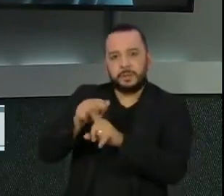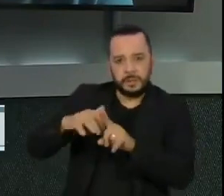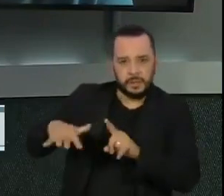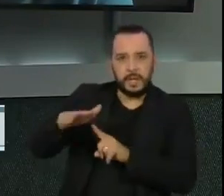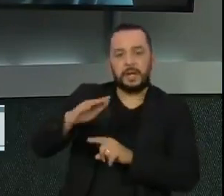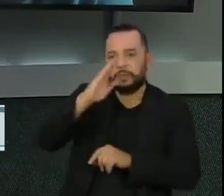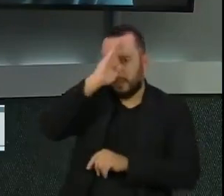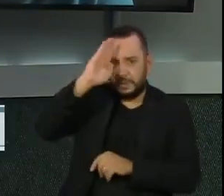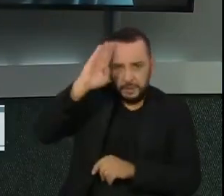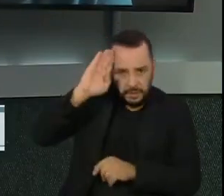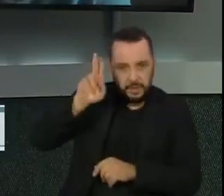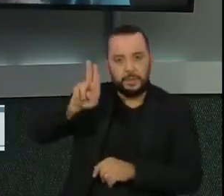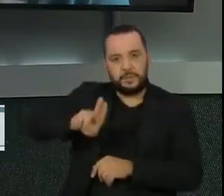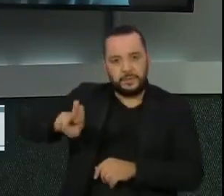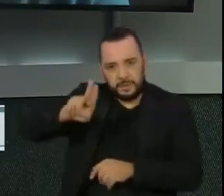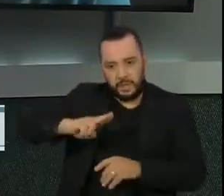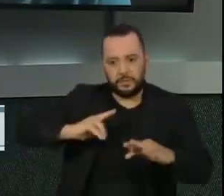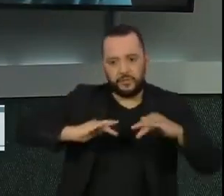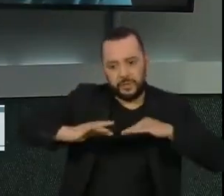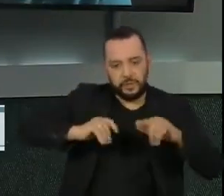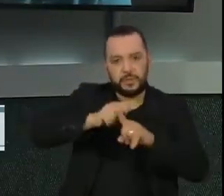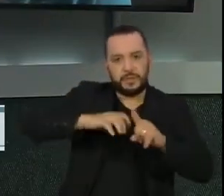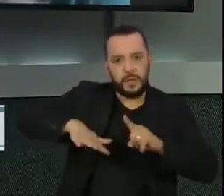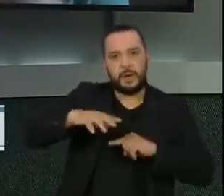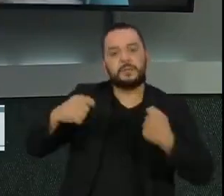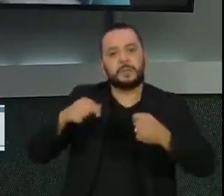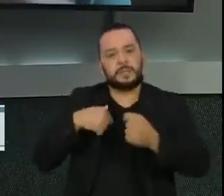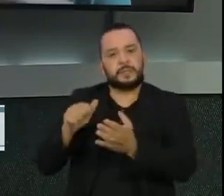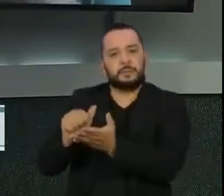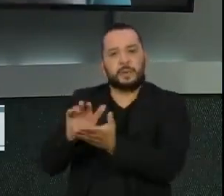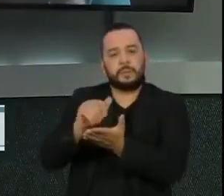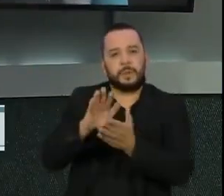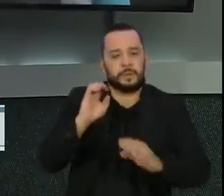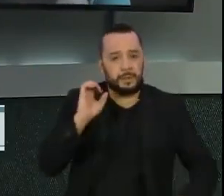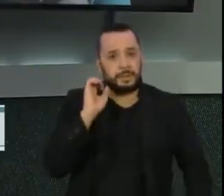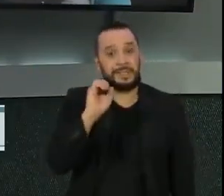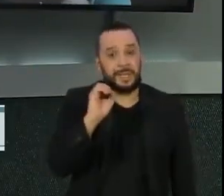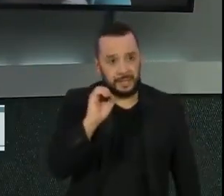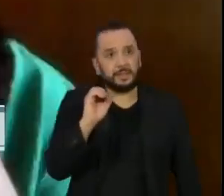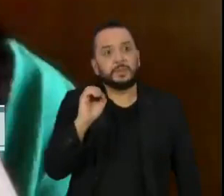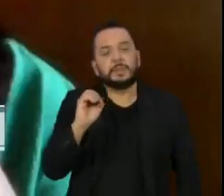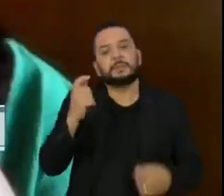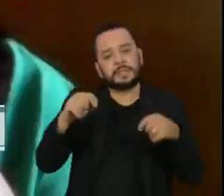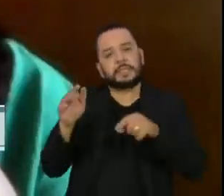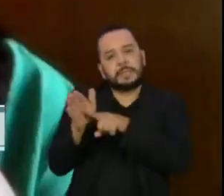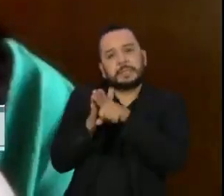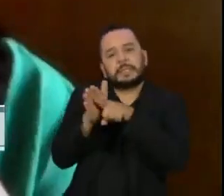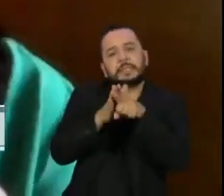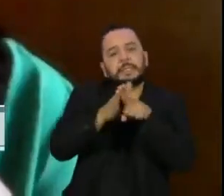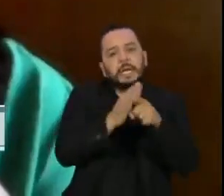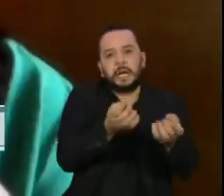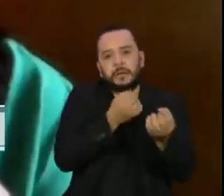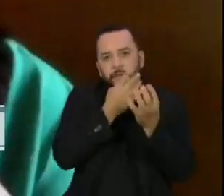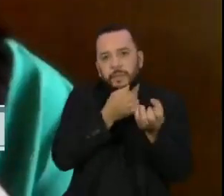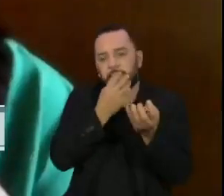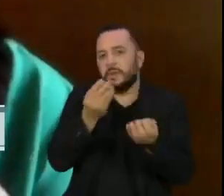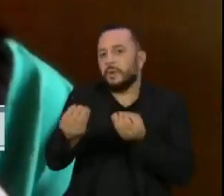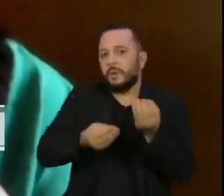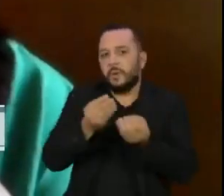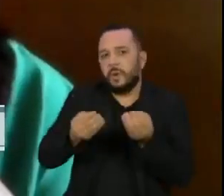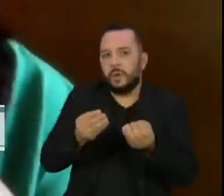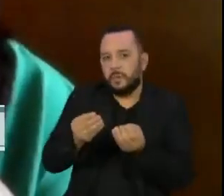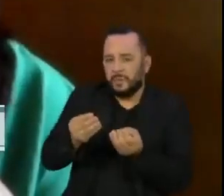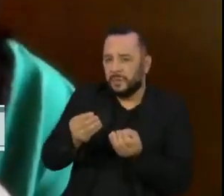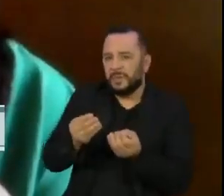academias, universidades, movimentos sociais se juntaram na campanha Despejo Zero justamente para levantar dados sobre a situação dos